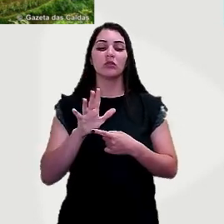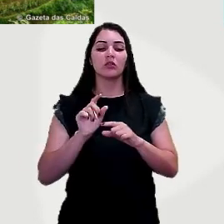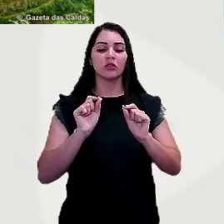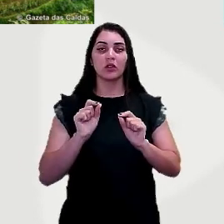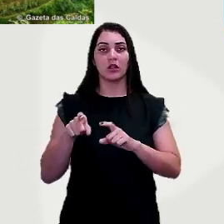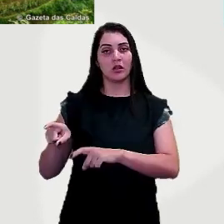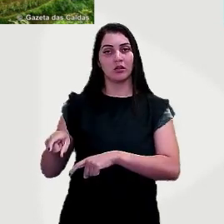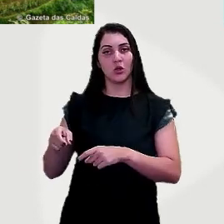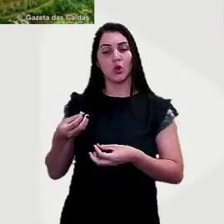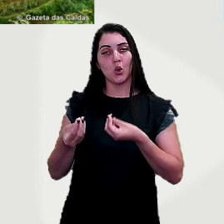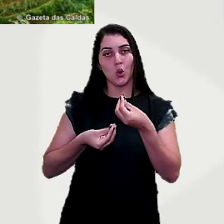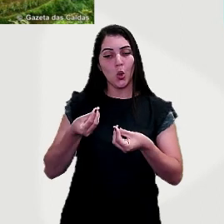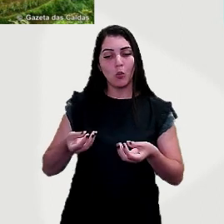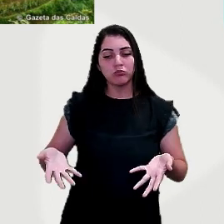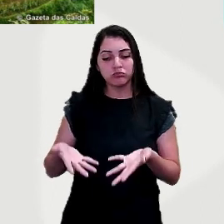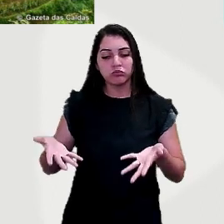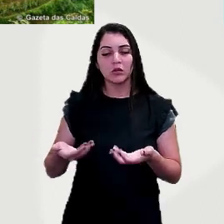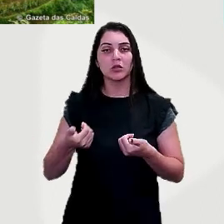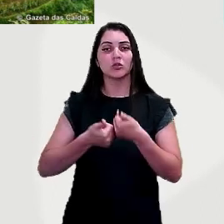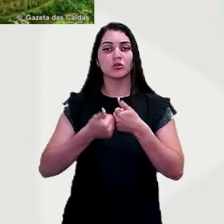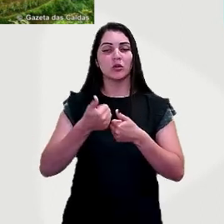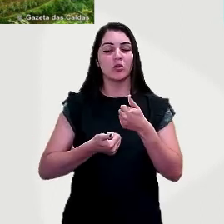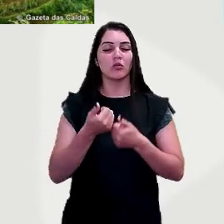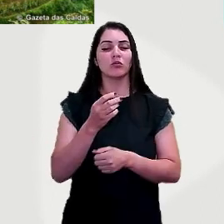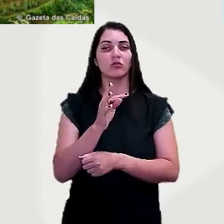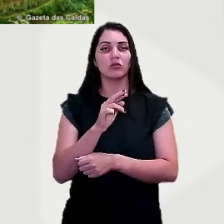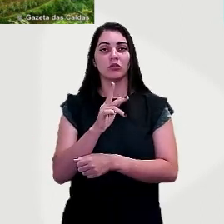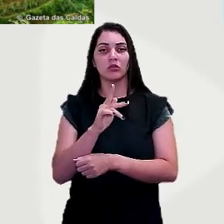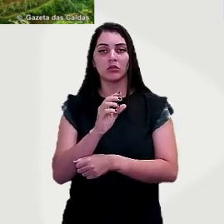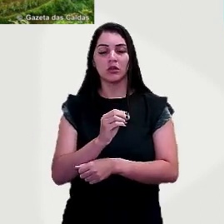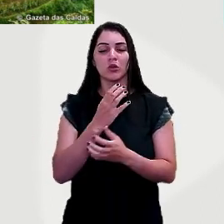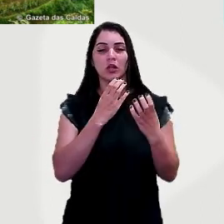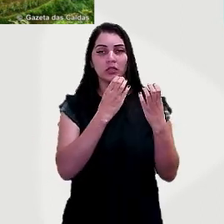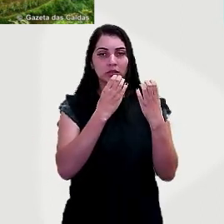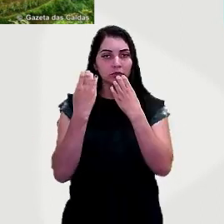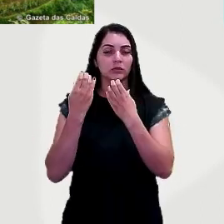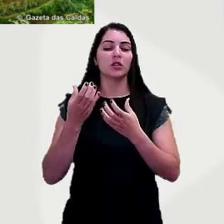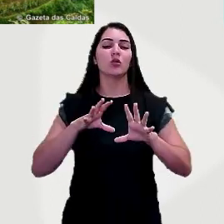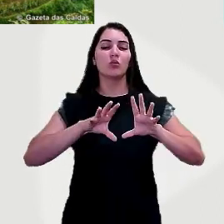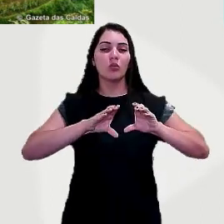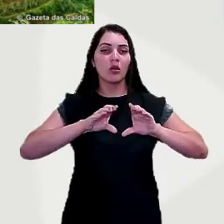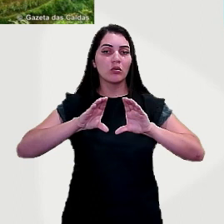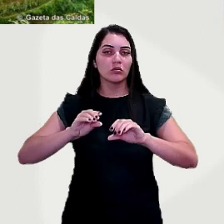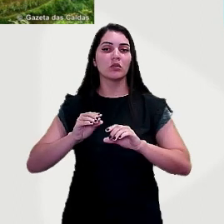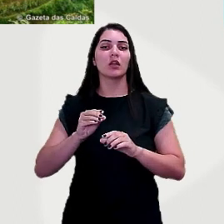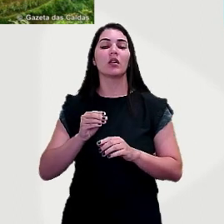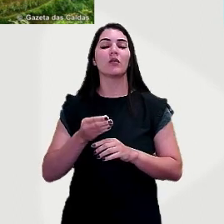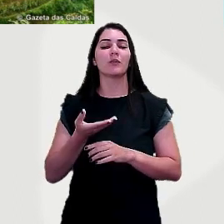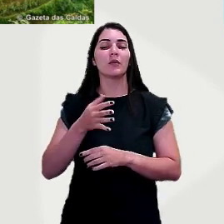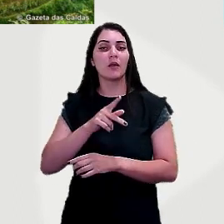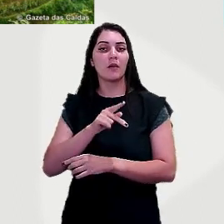agricultura como o cultivo do arroz, o trigo, o milho, o fumo, a juta, o algodão, pimenta,